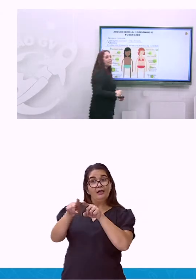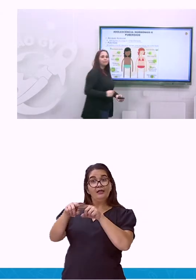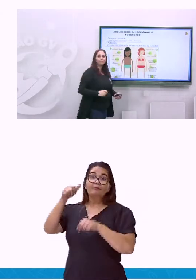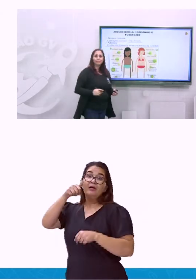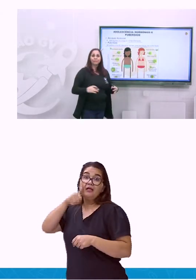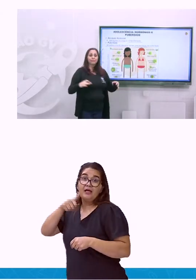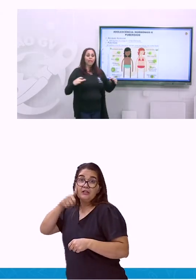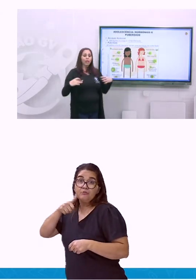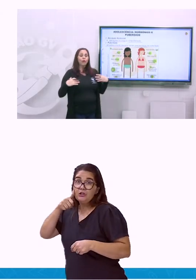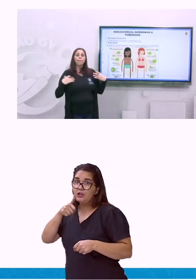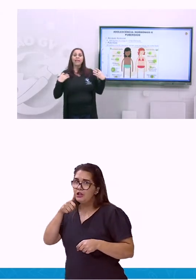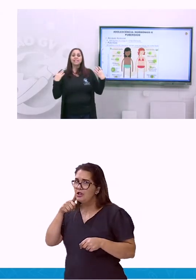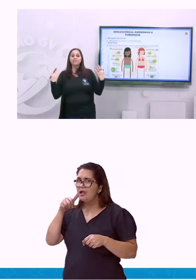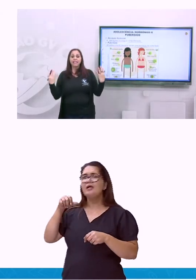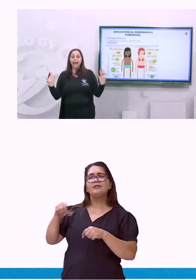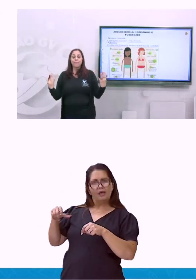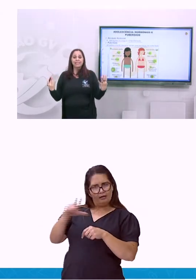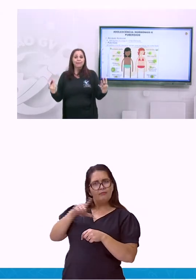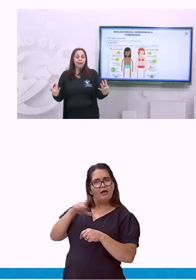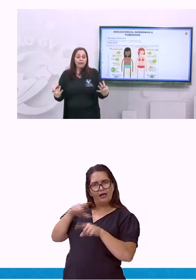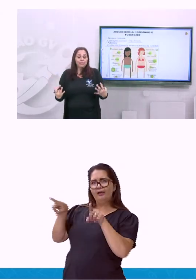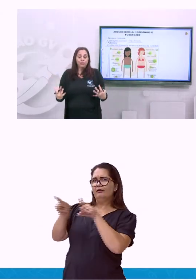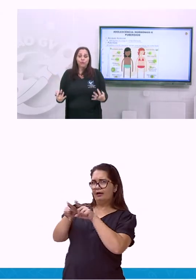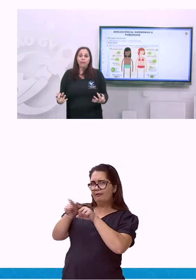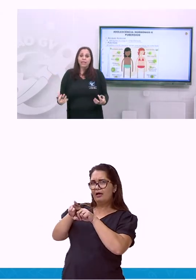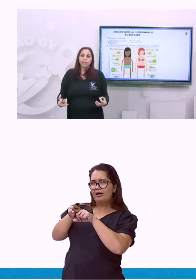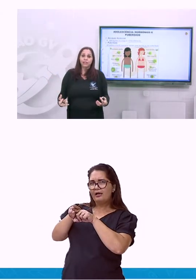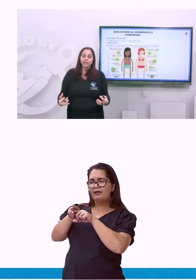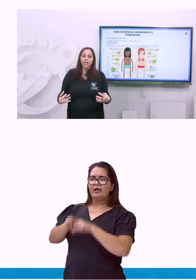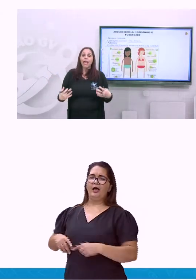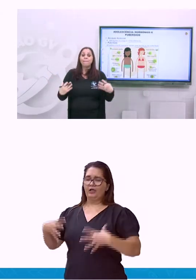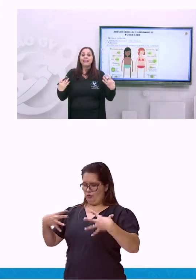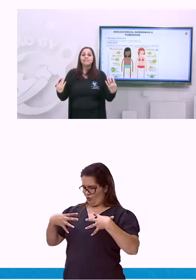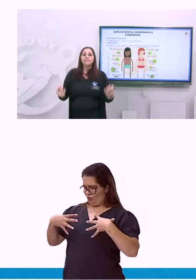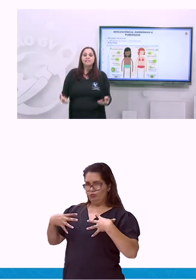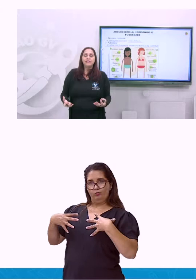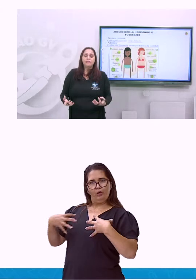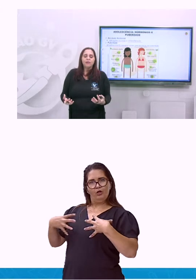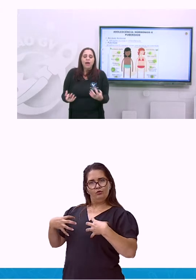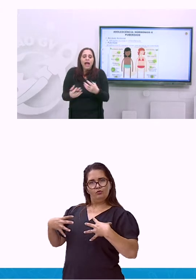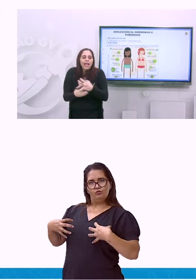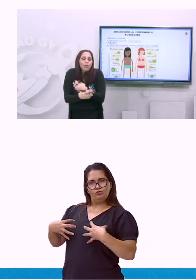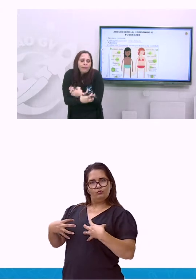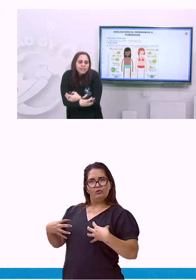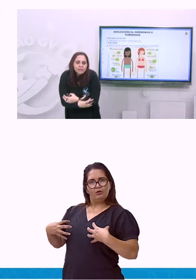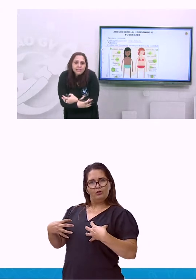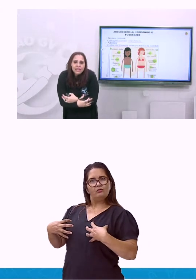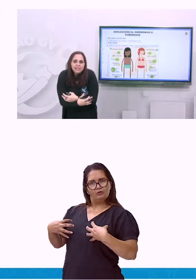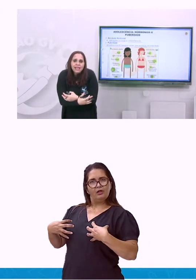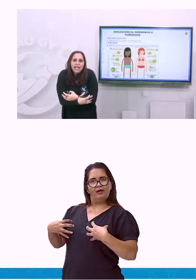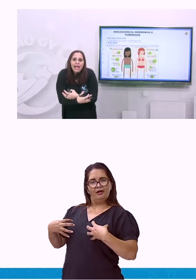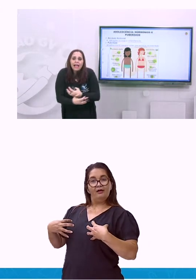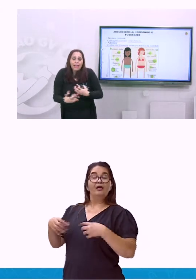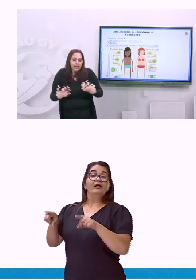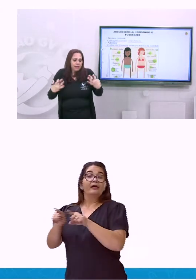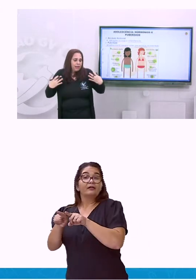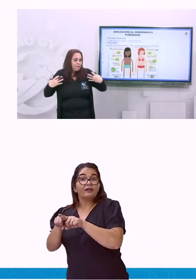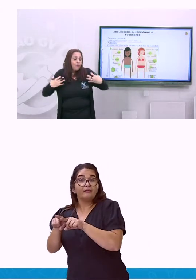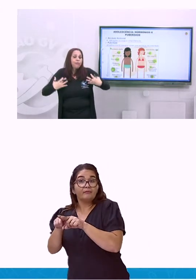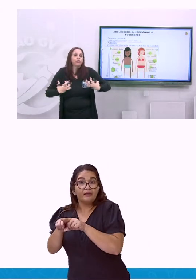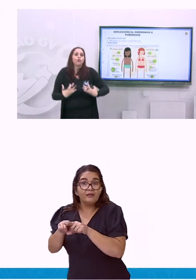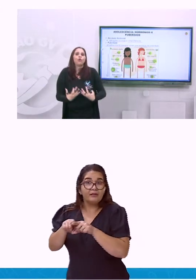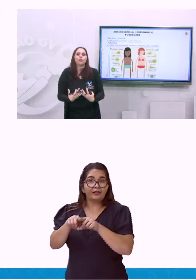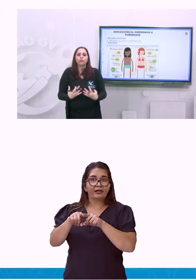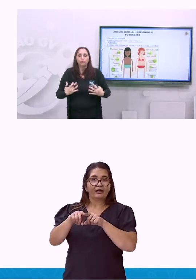mamária. Começa a ficar mais protuberante, mais visível. Aí, começam a trazer aquela